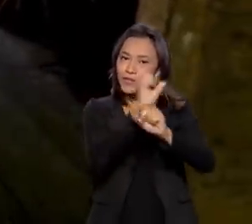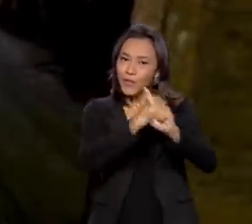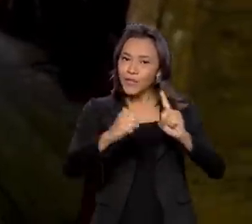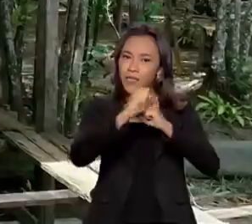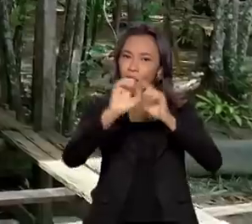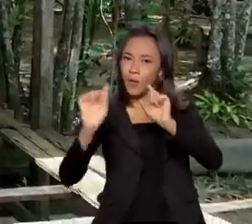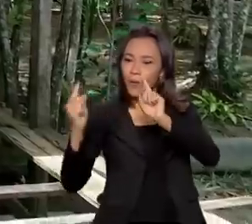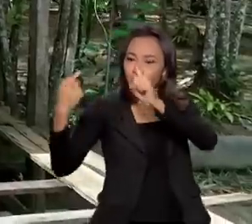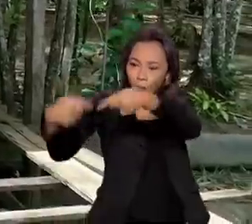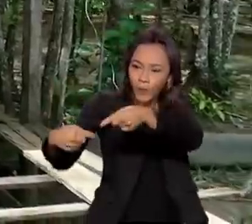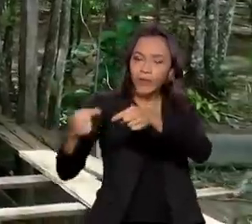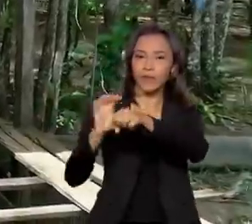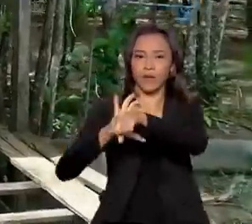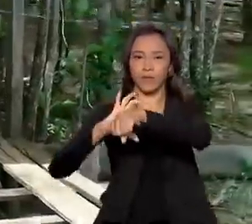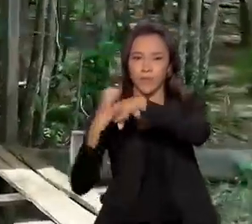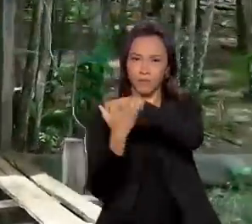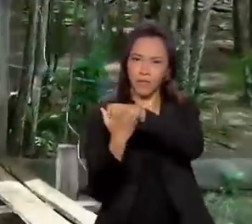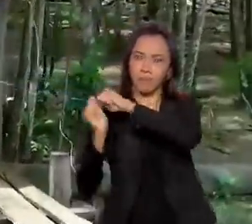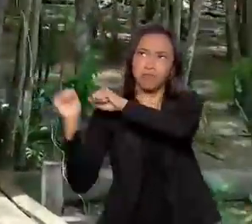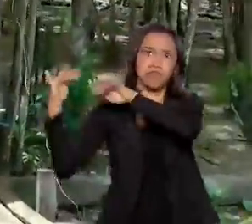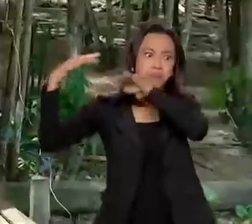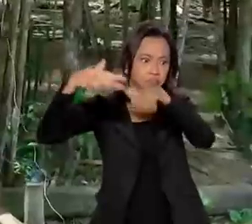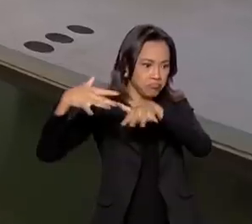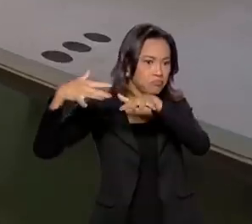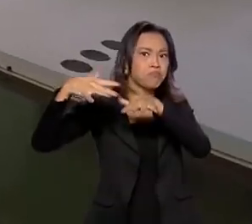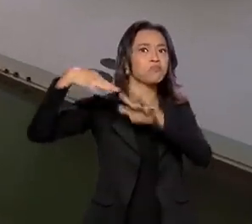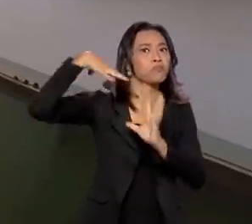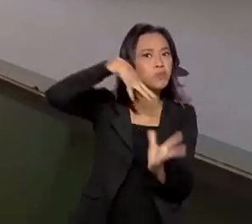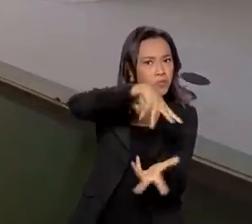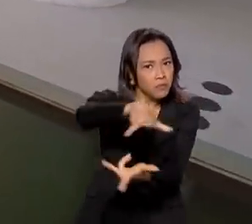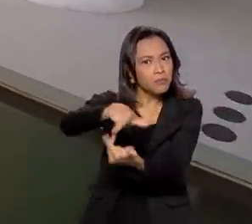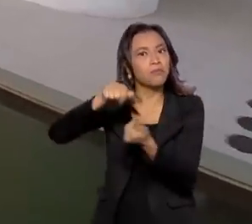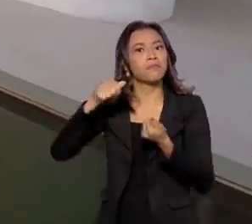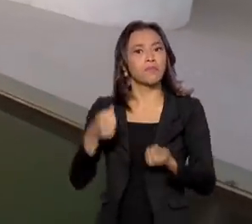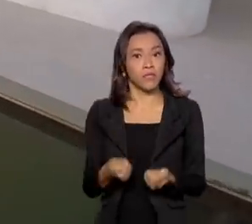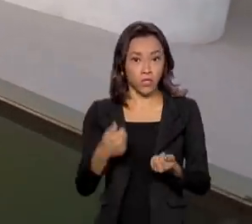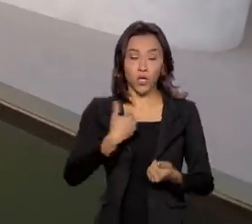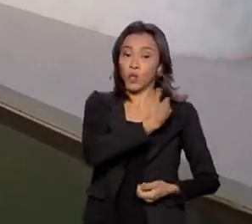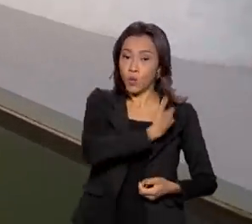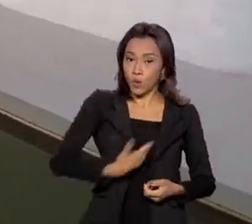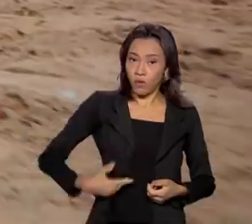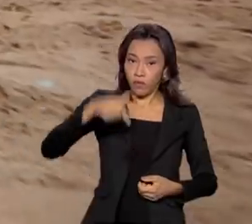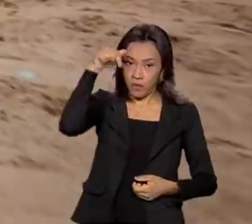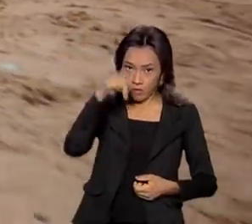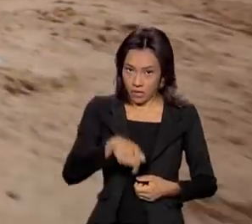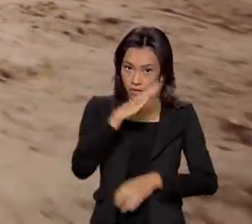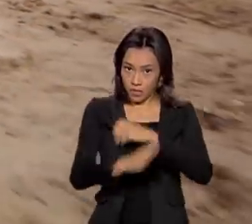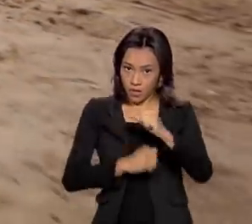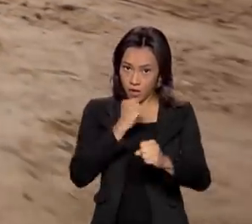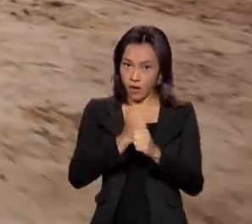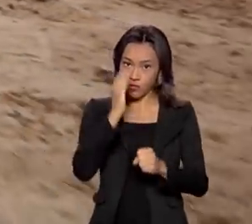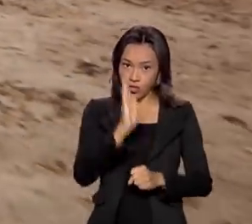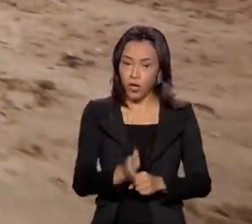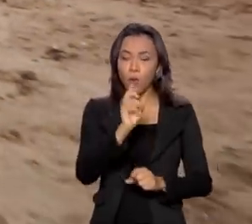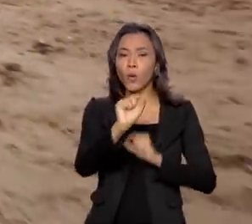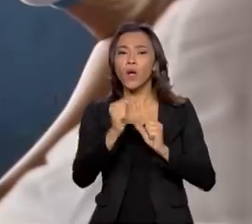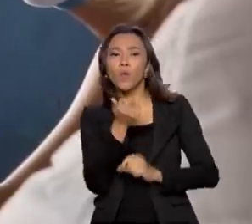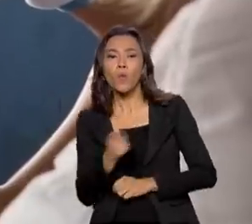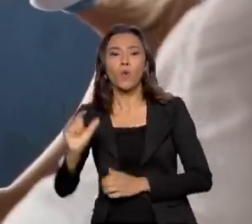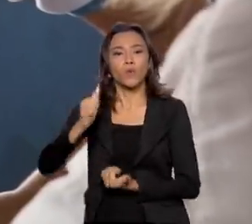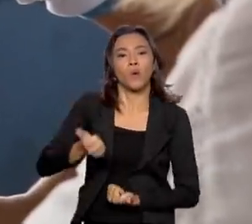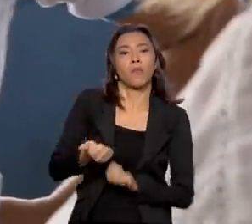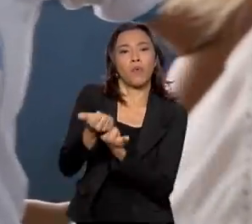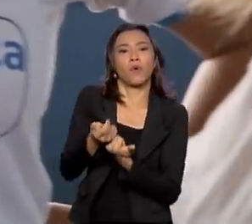pandemia reconhecido internacionalmente. E o governo já lançou, neste ano, o Auxílio Brasil, que vai unir